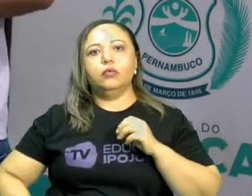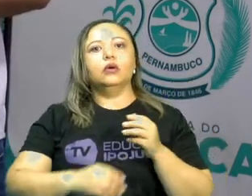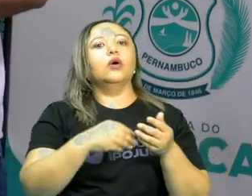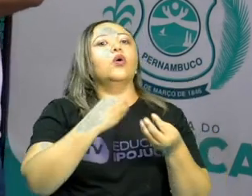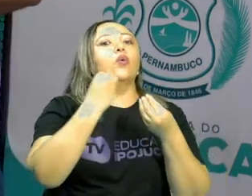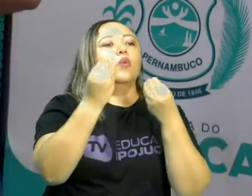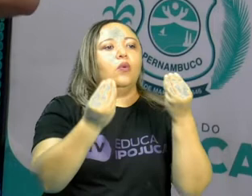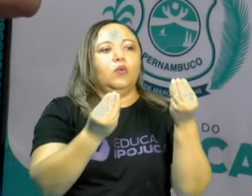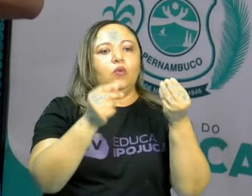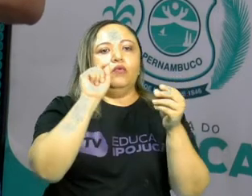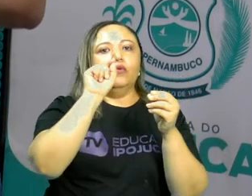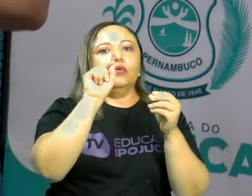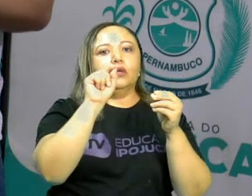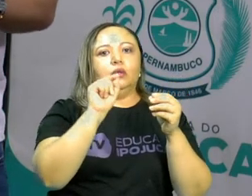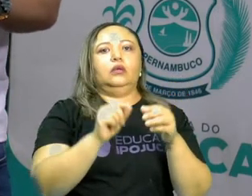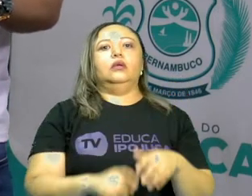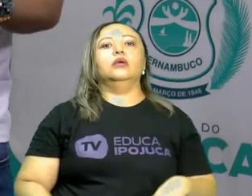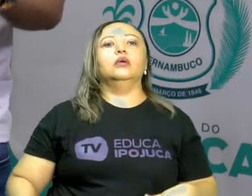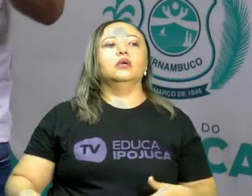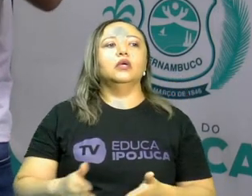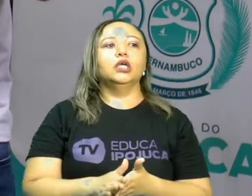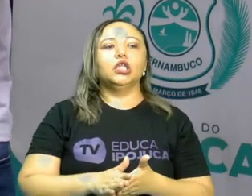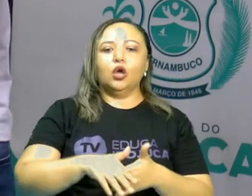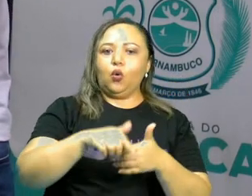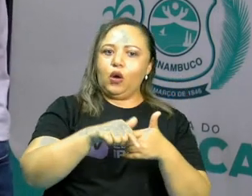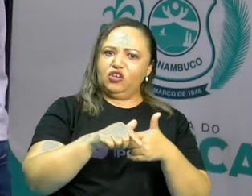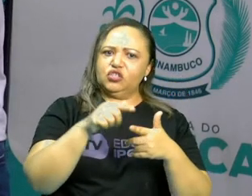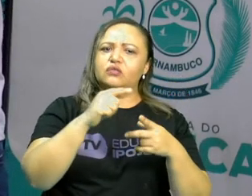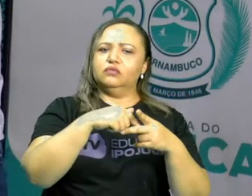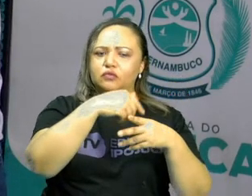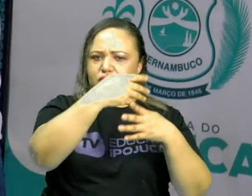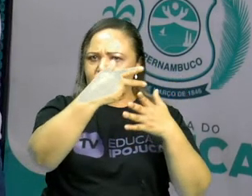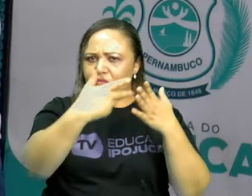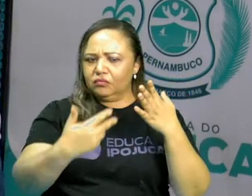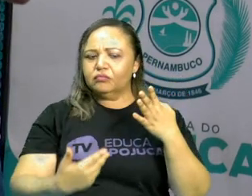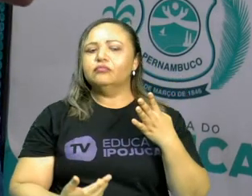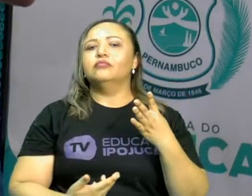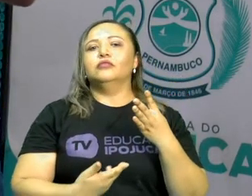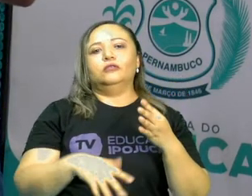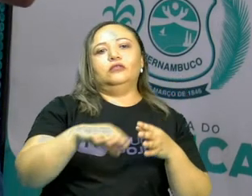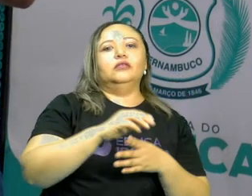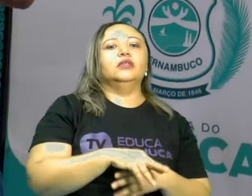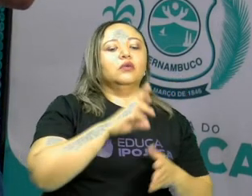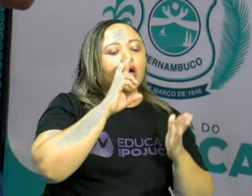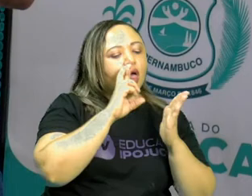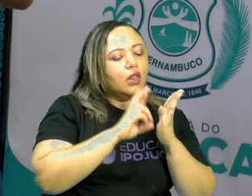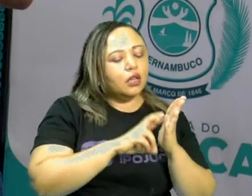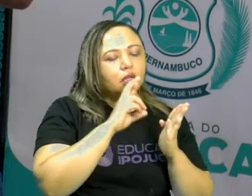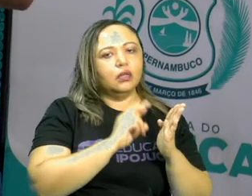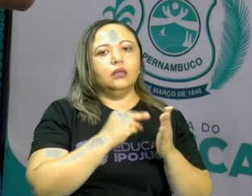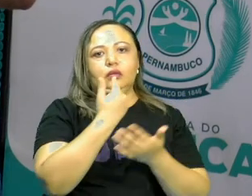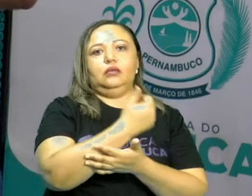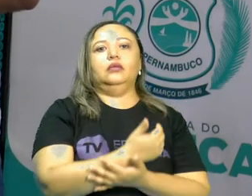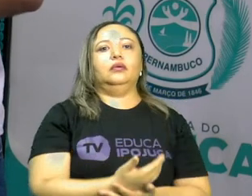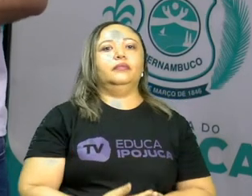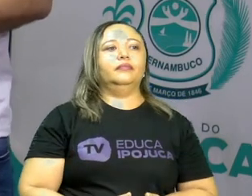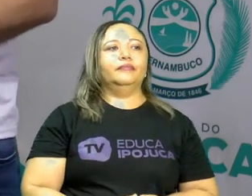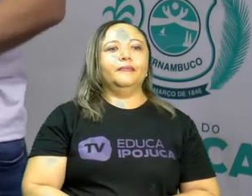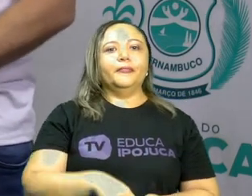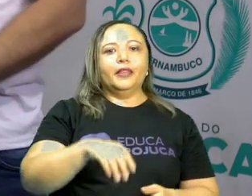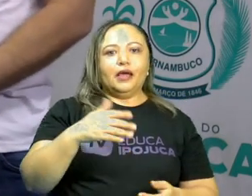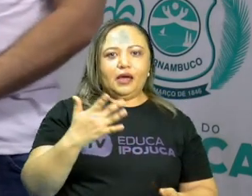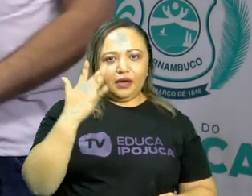escravocrata, a questão religiosa. Respondo aí no caderno de vocês, tá bem? Espero que tenham